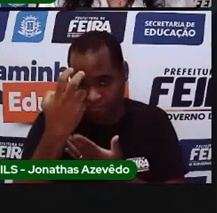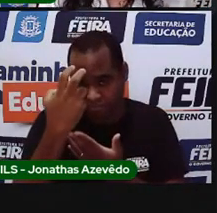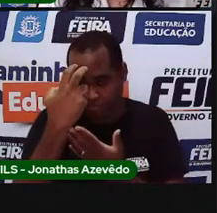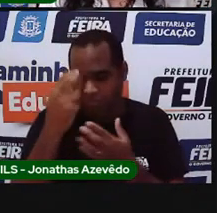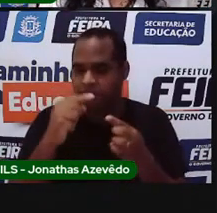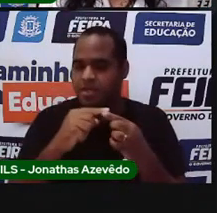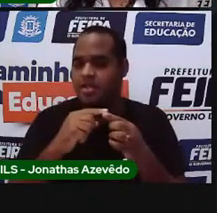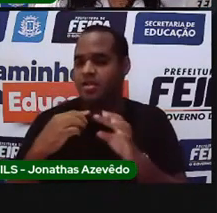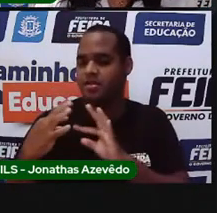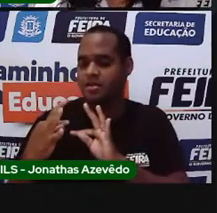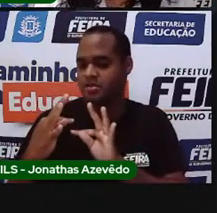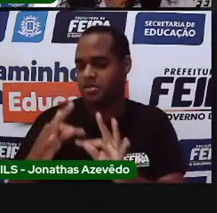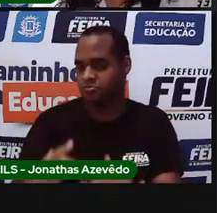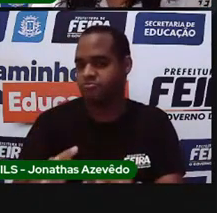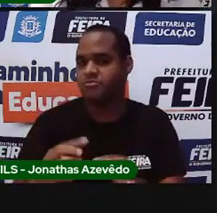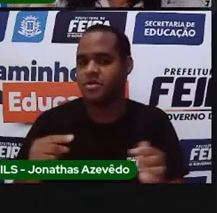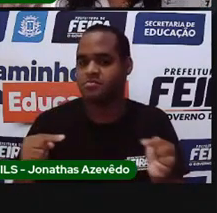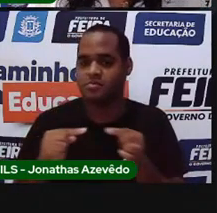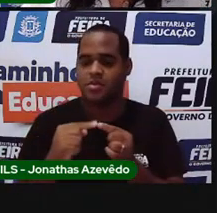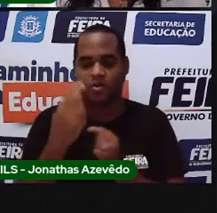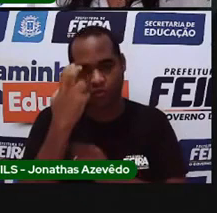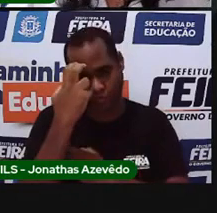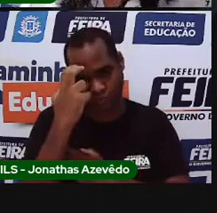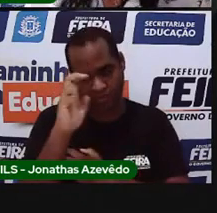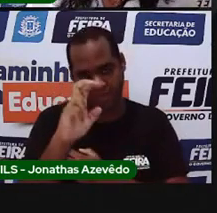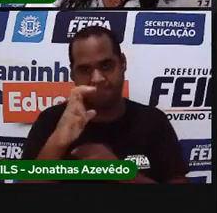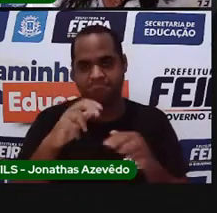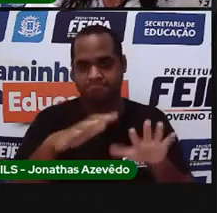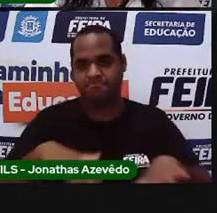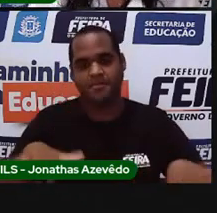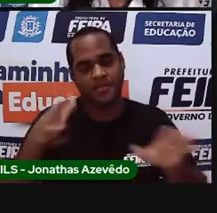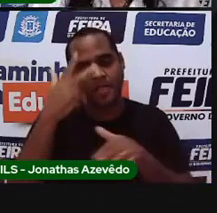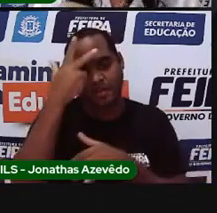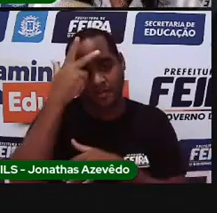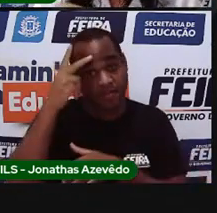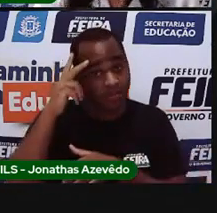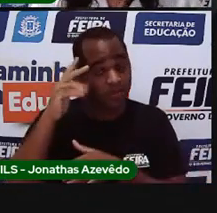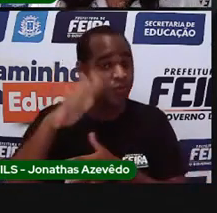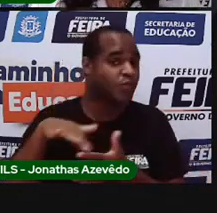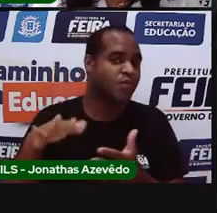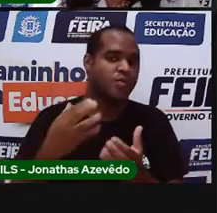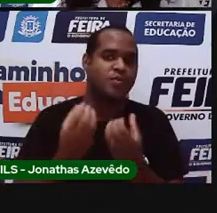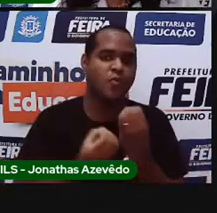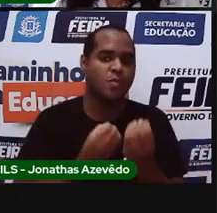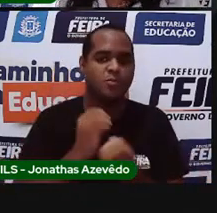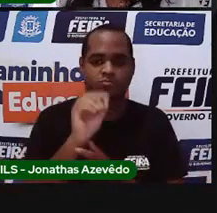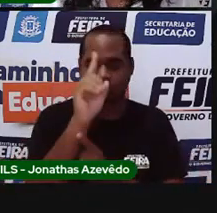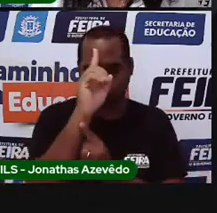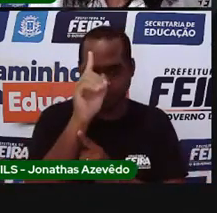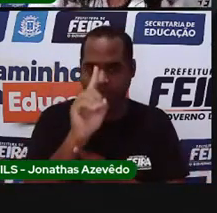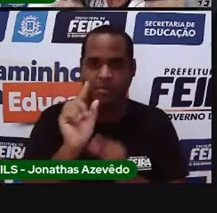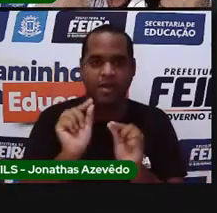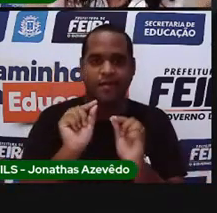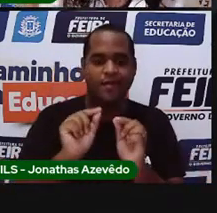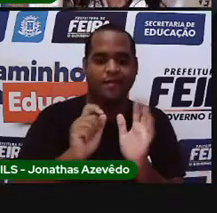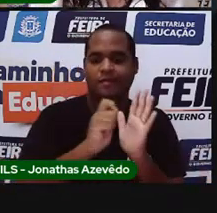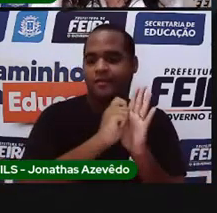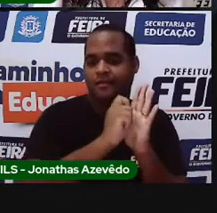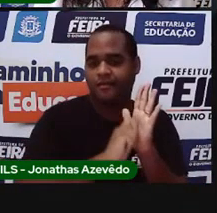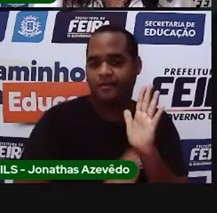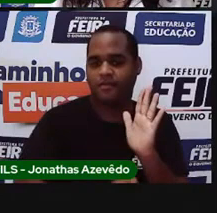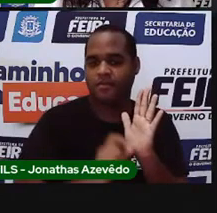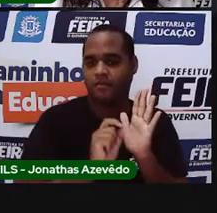tradição da cultura popular. Daquela que a gente não sabe quem escreveu, não